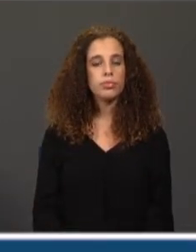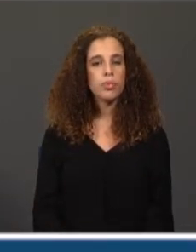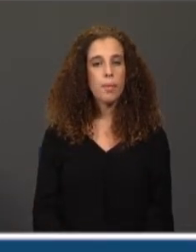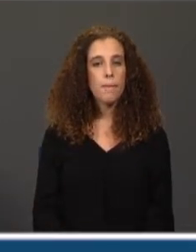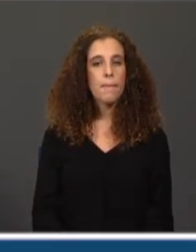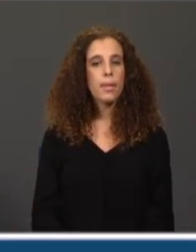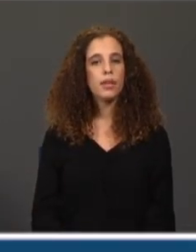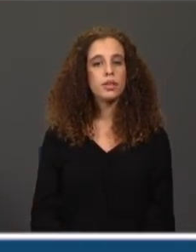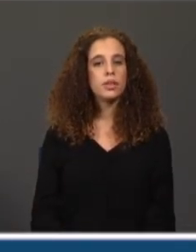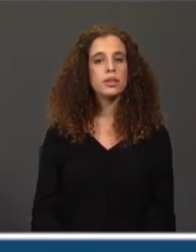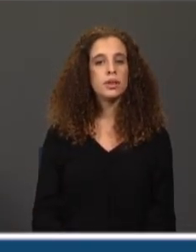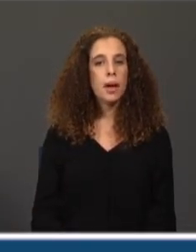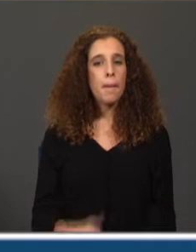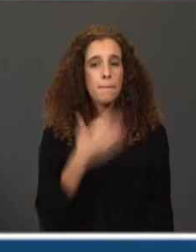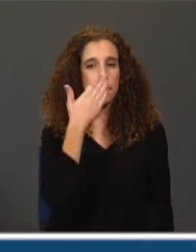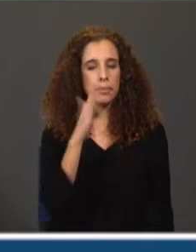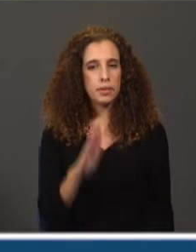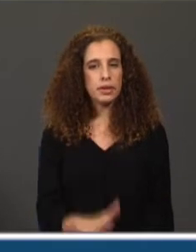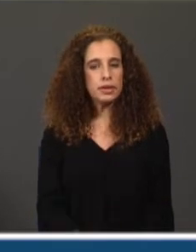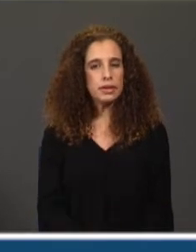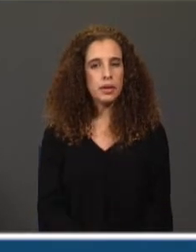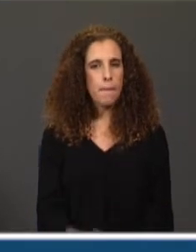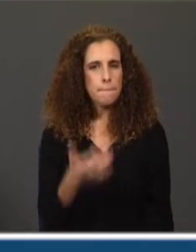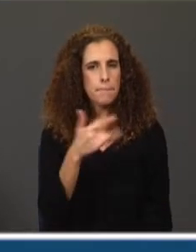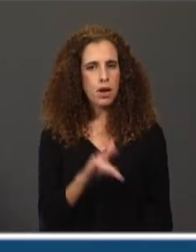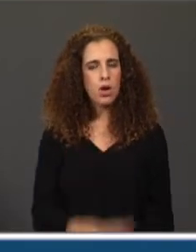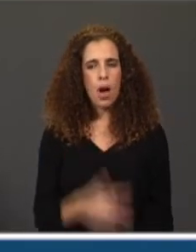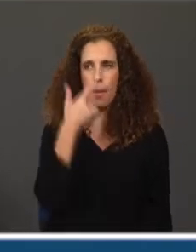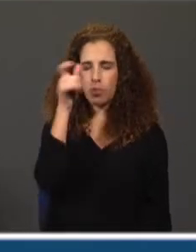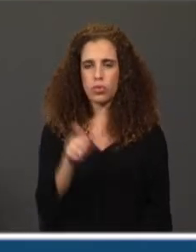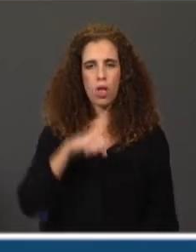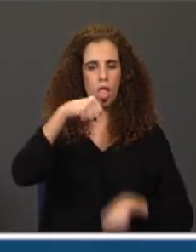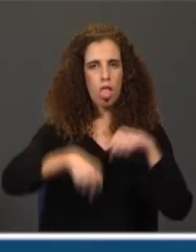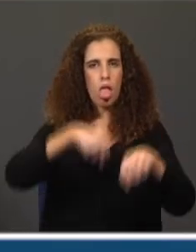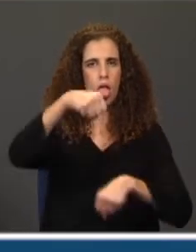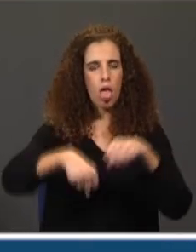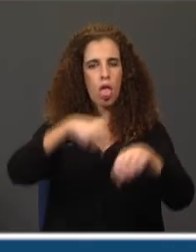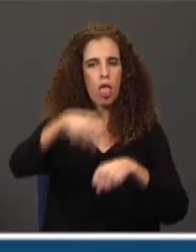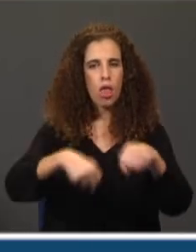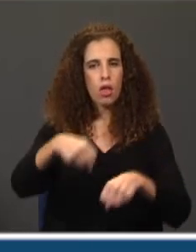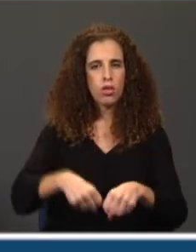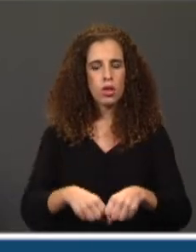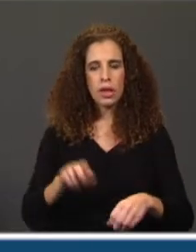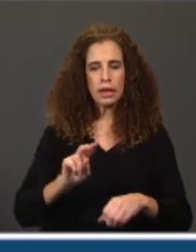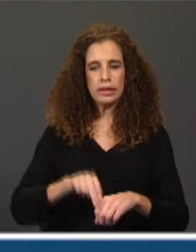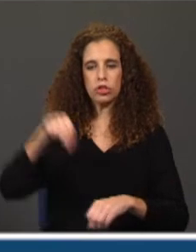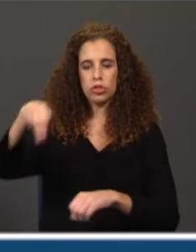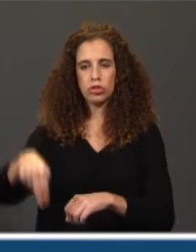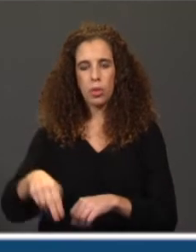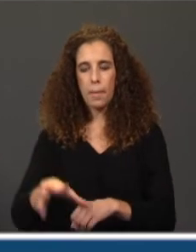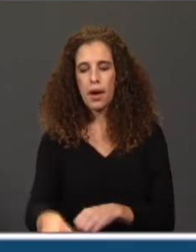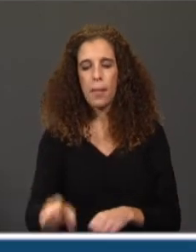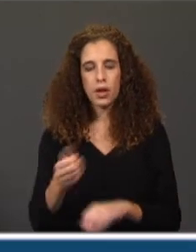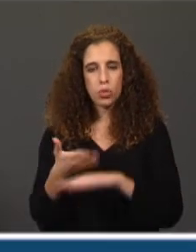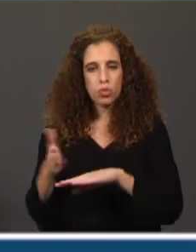Me veio a atropelar o que me pareceu uma falta de grandeza. O sujeito da bicicleta que cuidava pedalar um caminhão desceu do selim para apanhar os meus